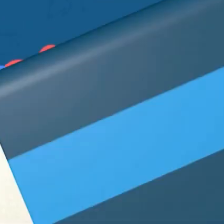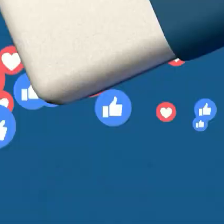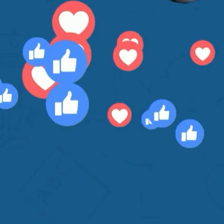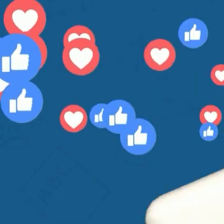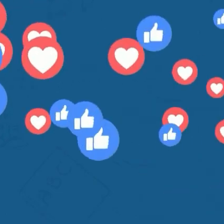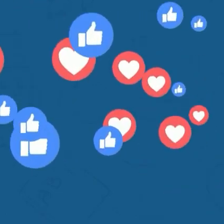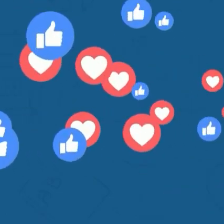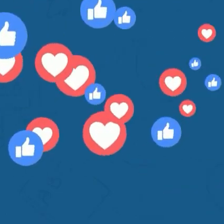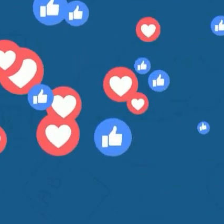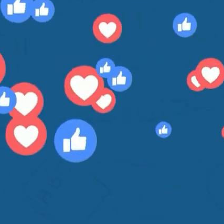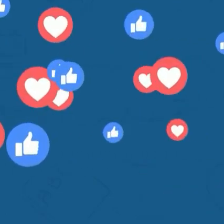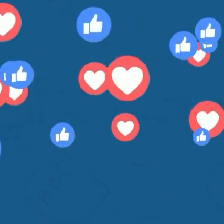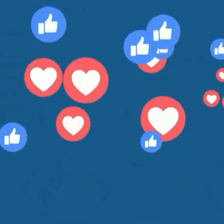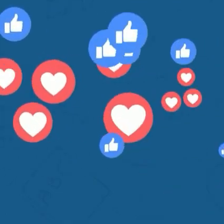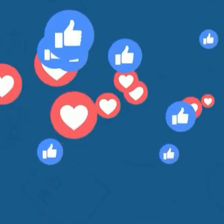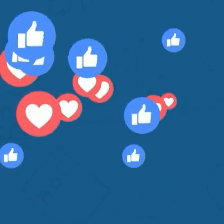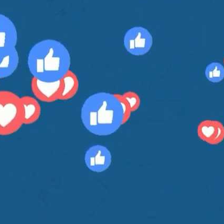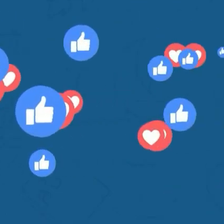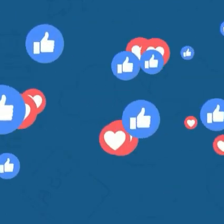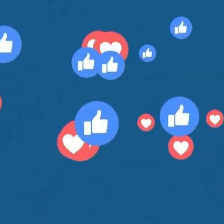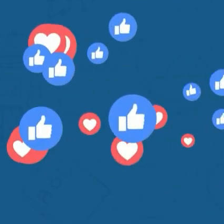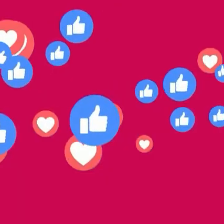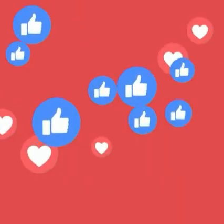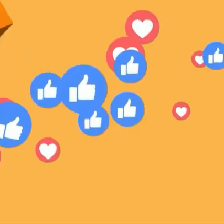Música Música Música Música Tchau.